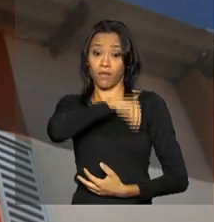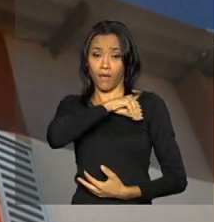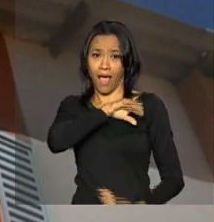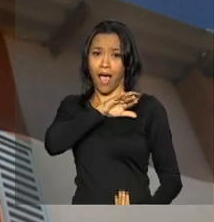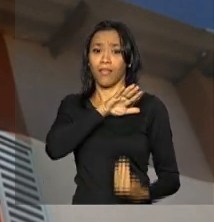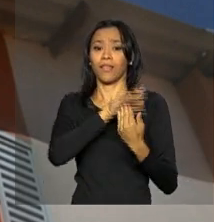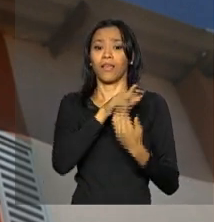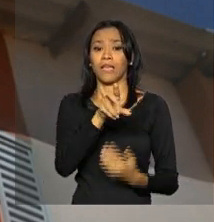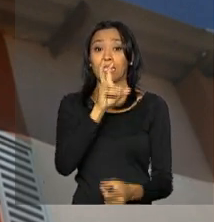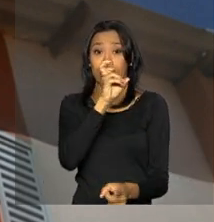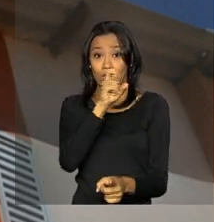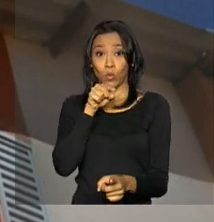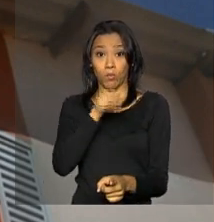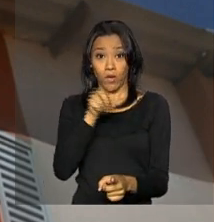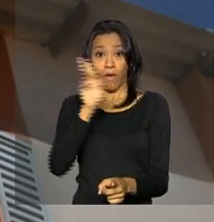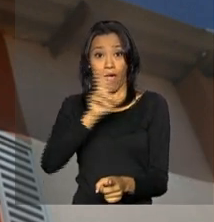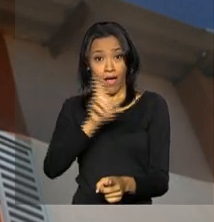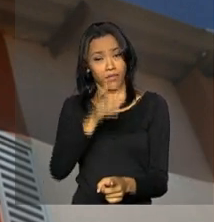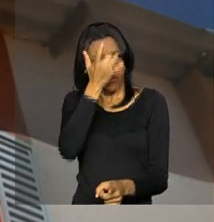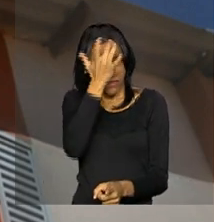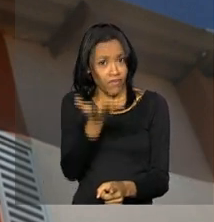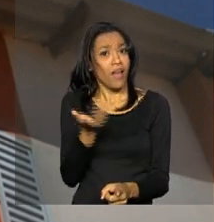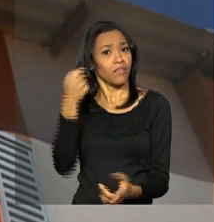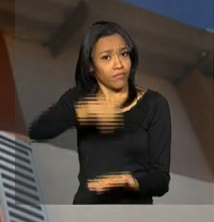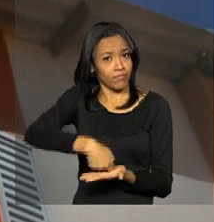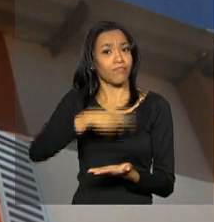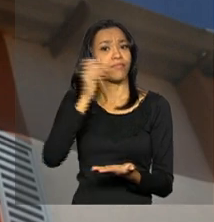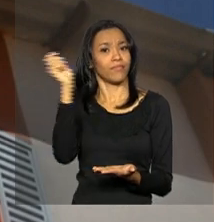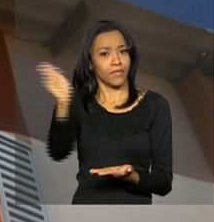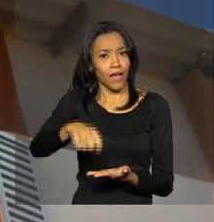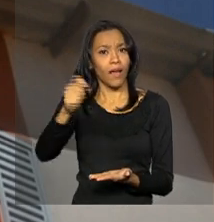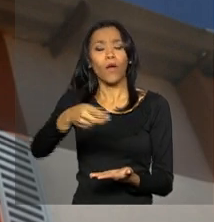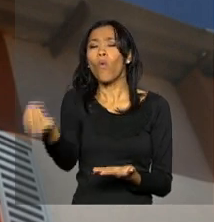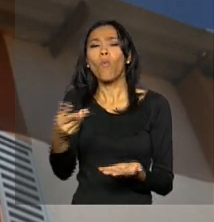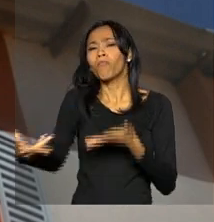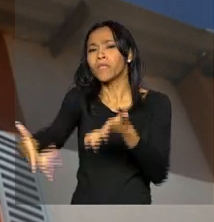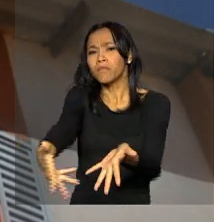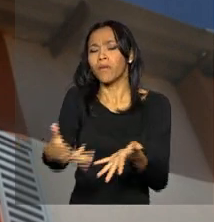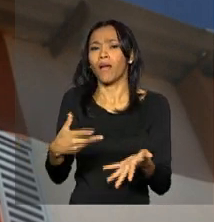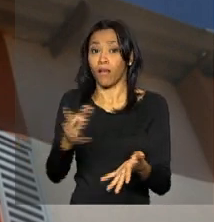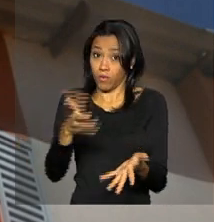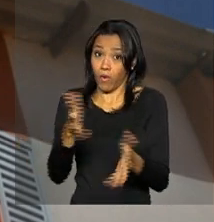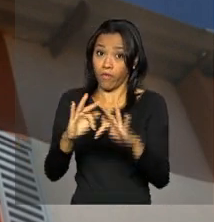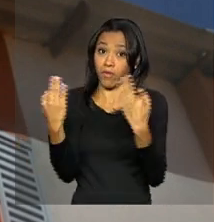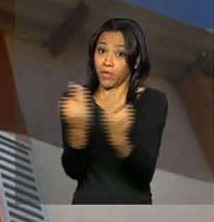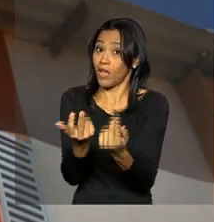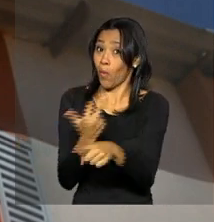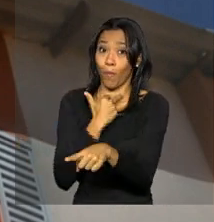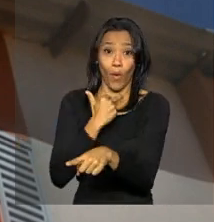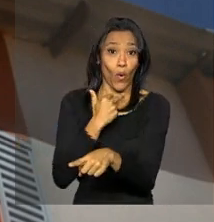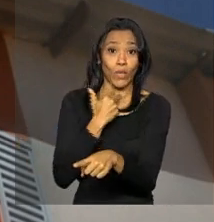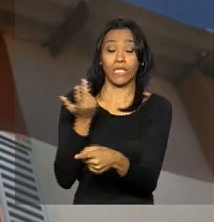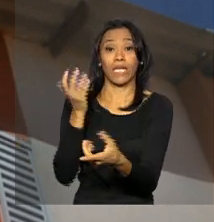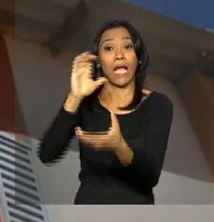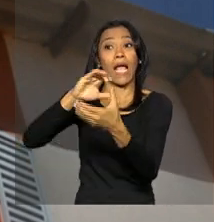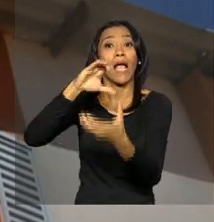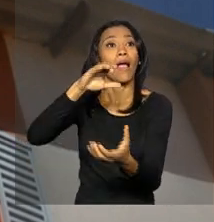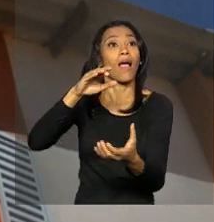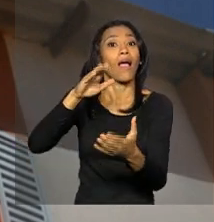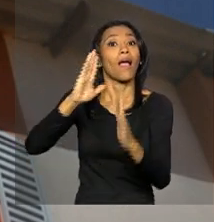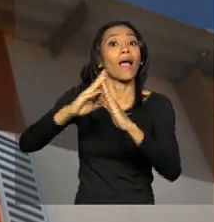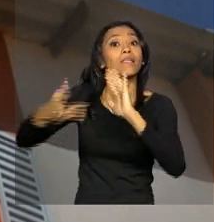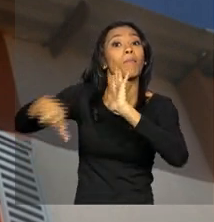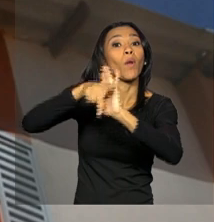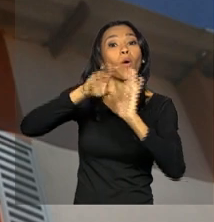tem as condições de pagamento facilitadas. Para participar do programa, a família não pode ter casa própria ou